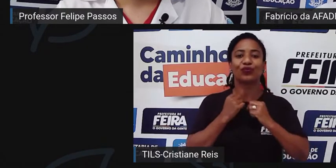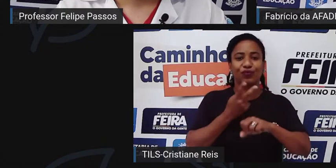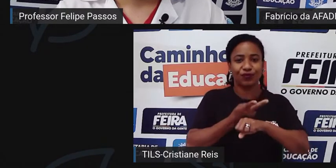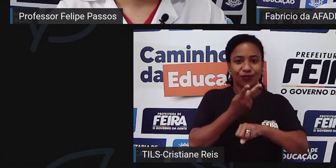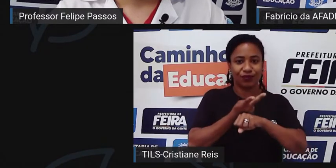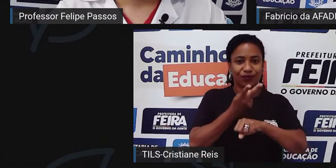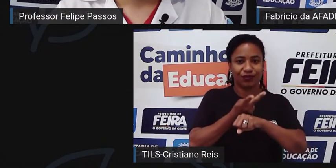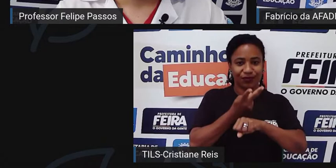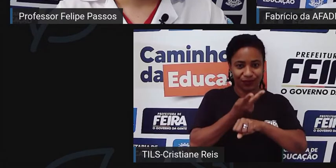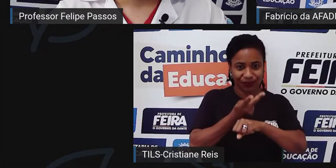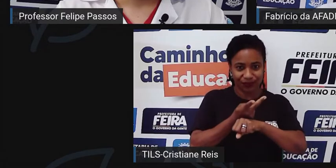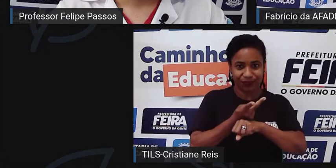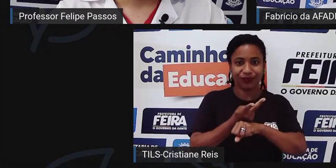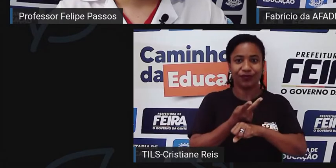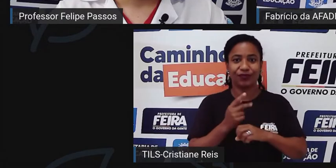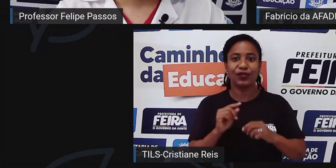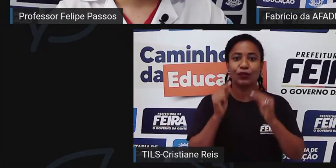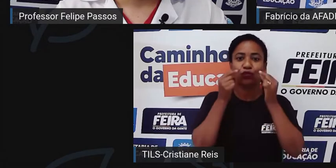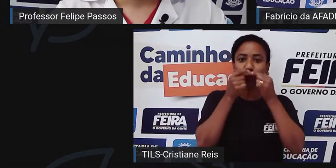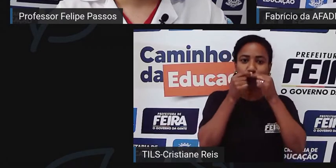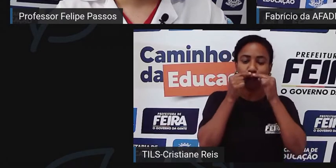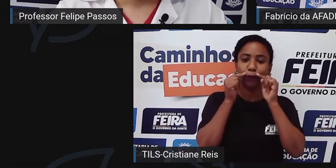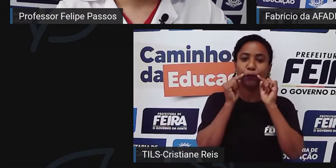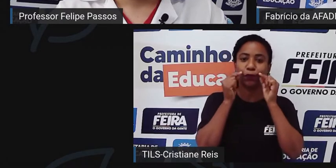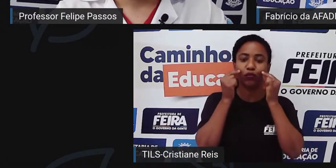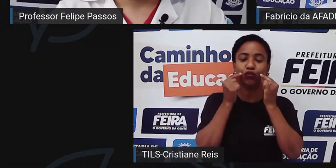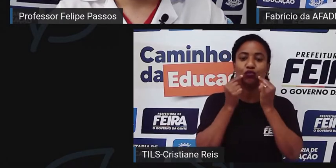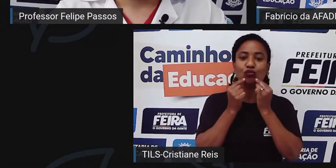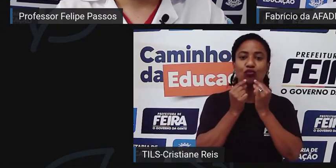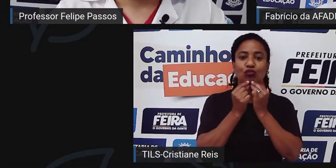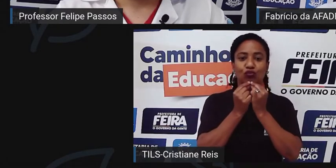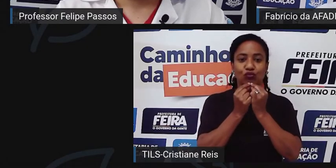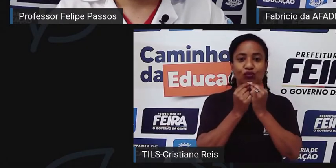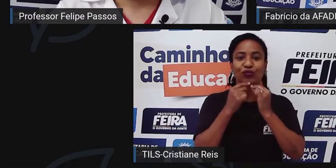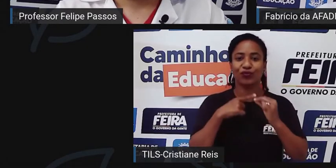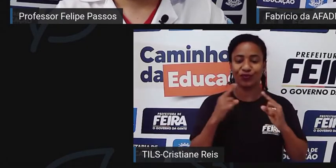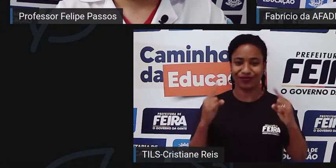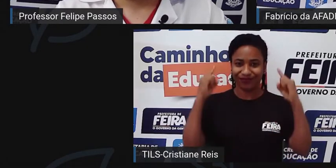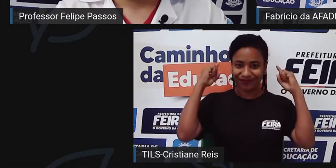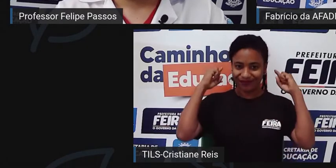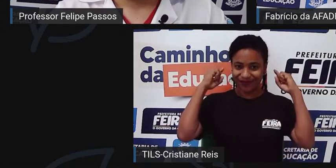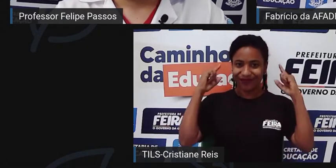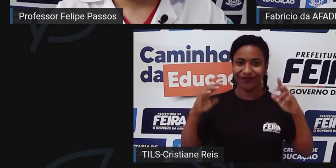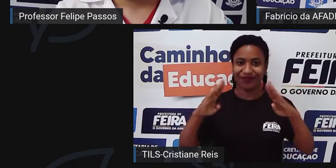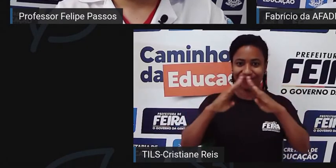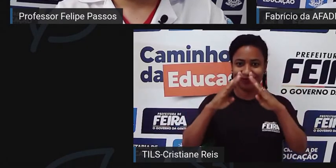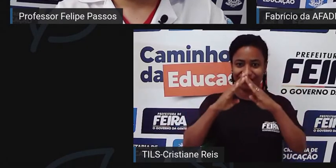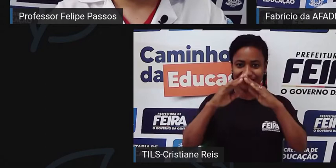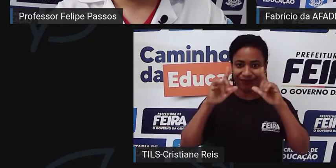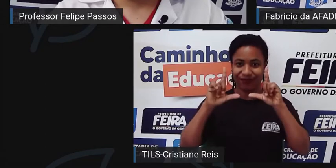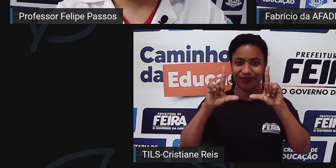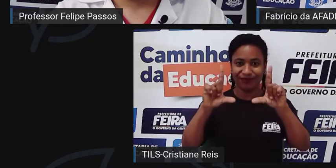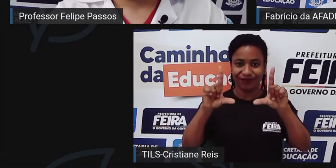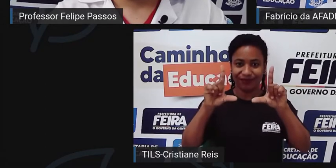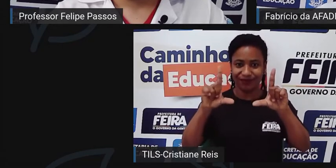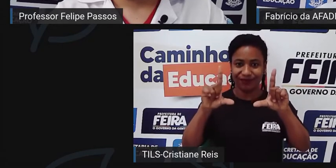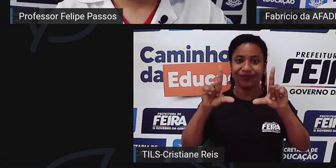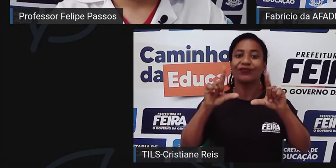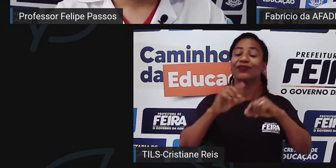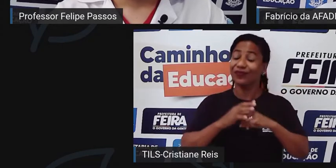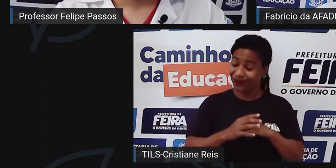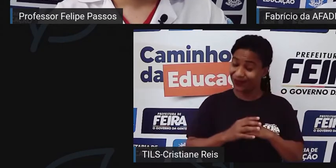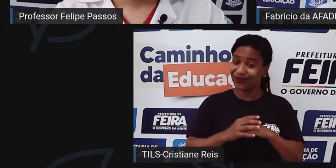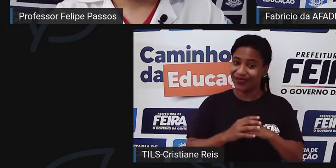estou com um bigode. E atrás de mim também tem um card com